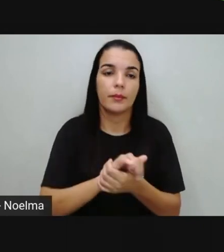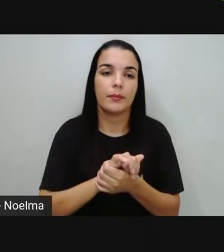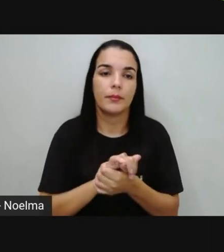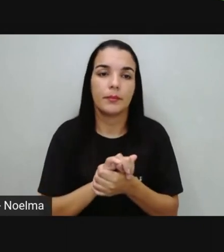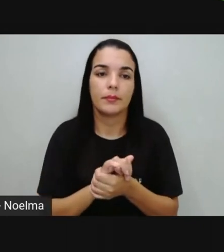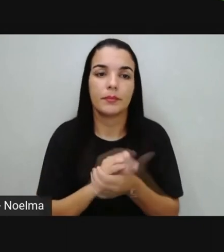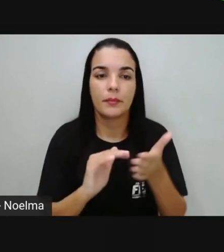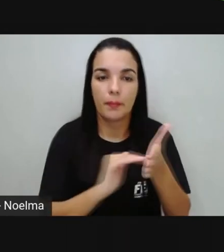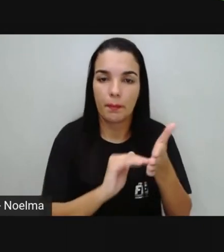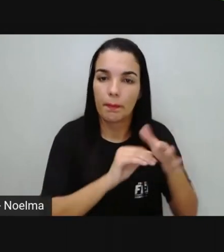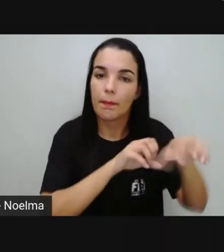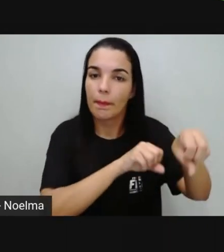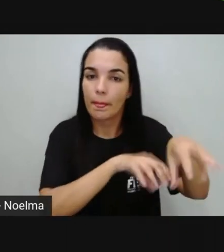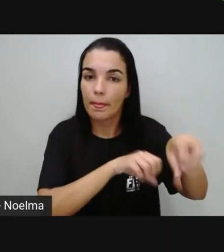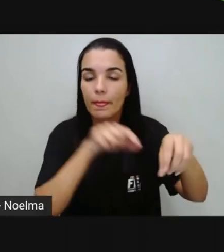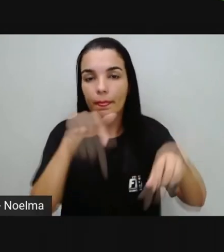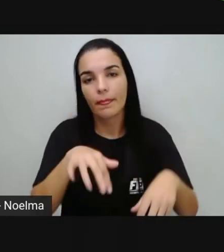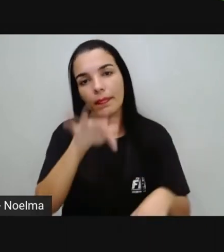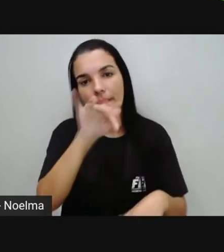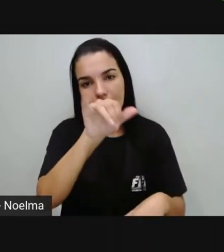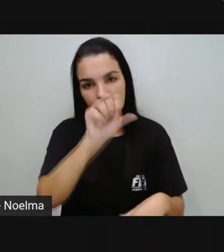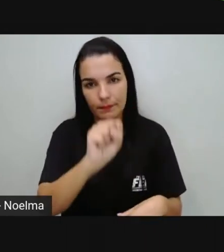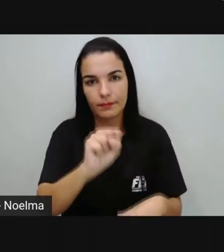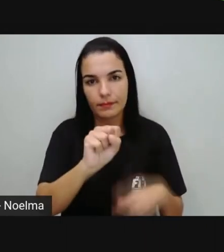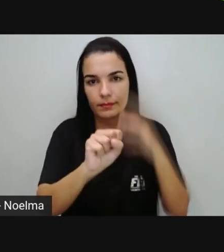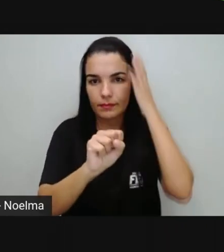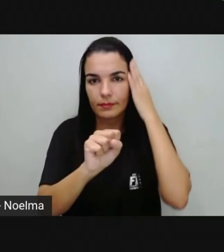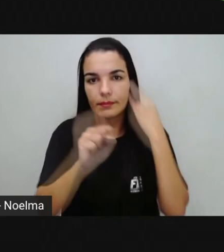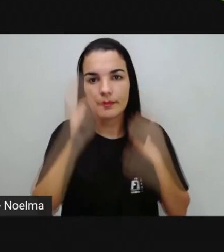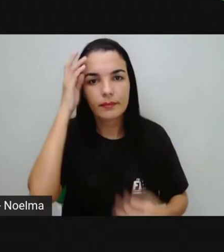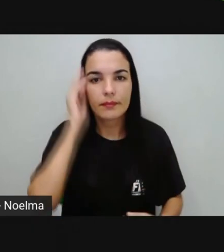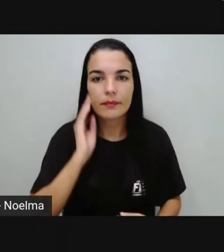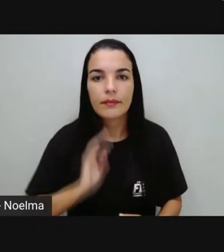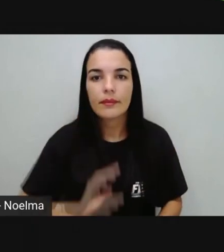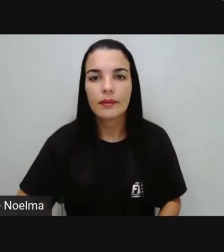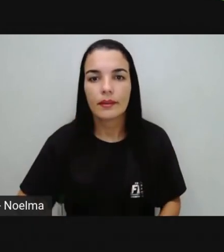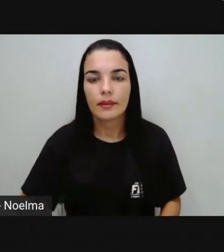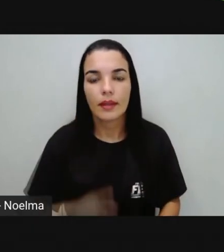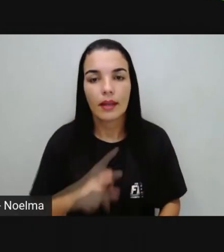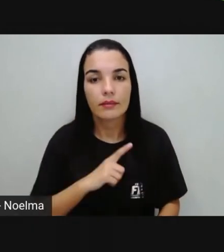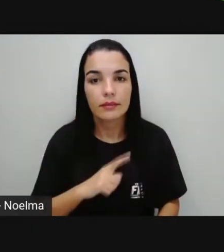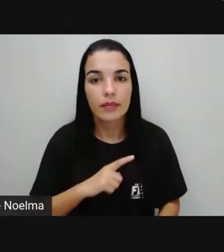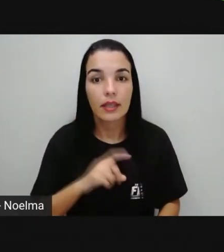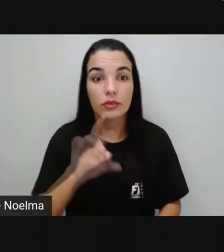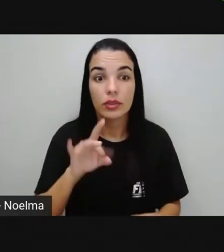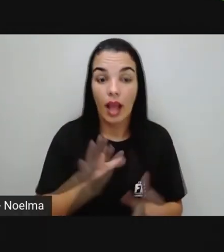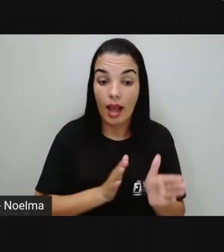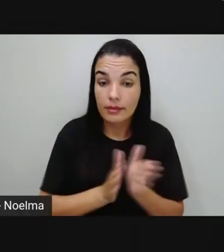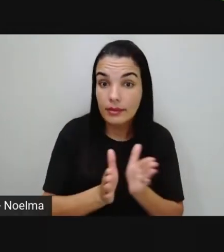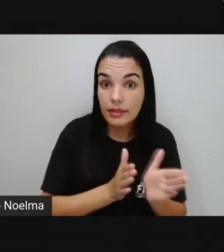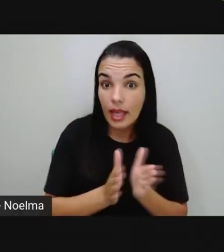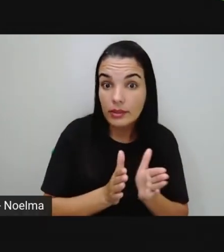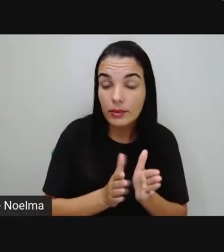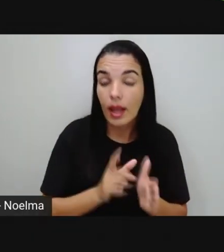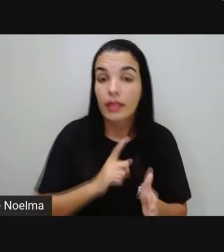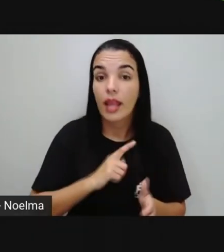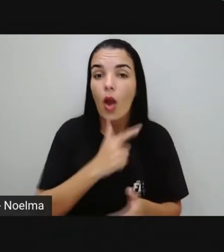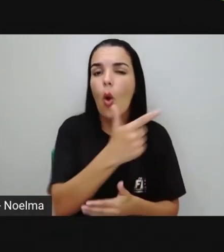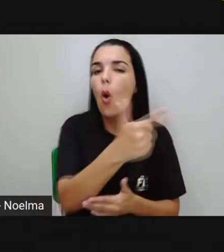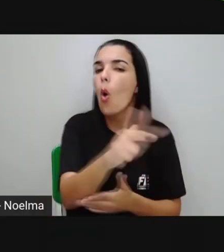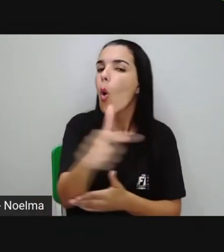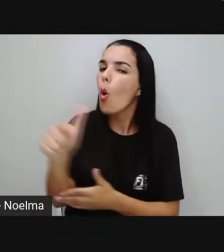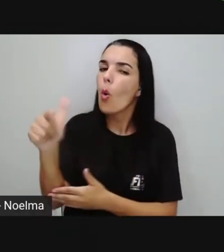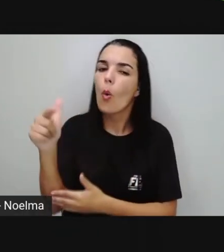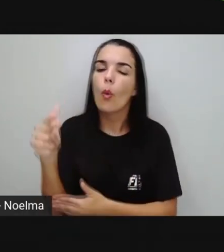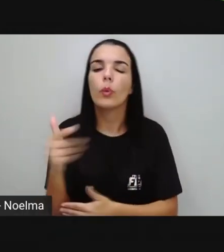Secretaria de Educação de Feira de Santana. E lá vocês vão ter acesso, não somente a essa aula, mas as outras